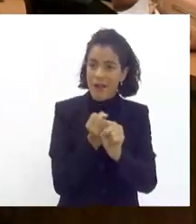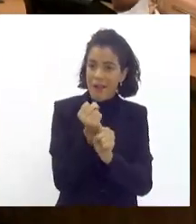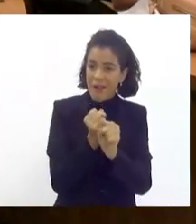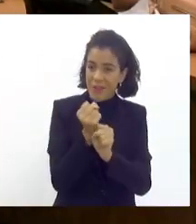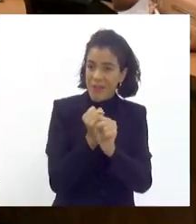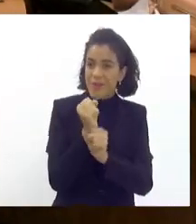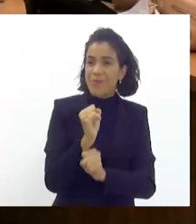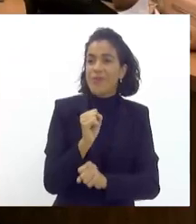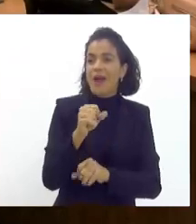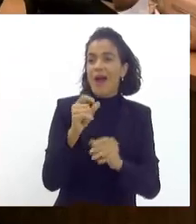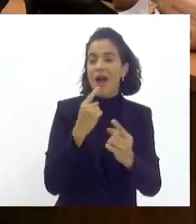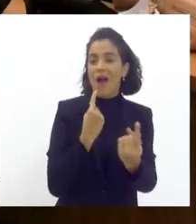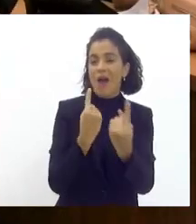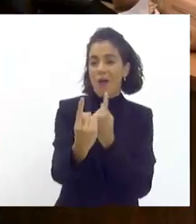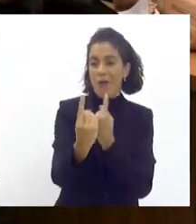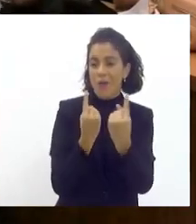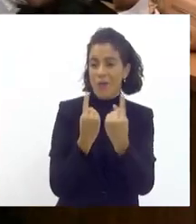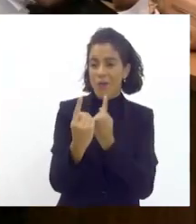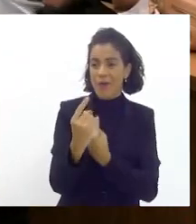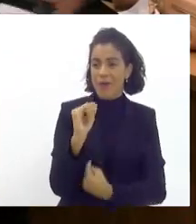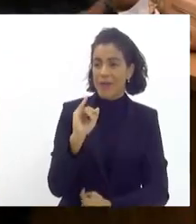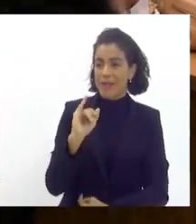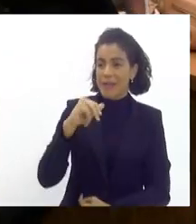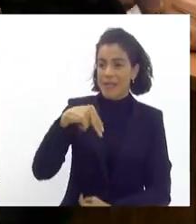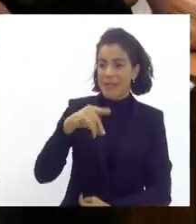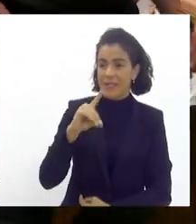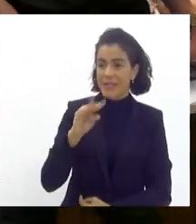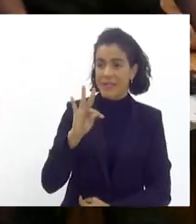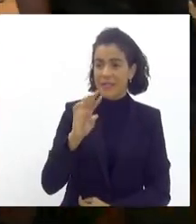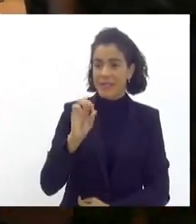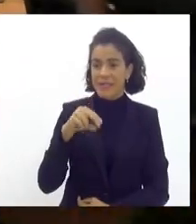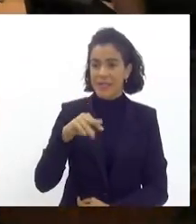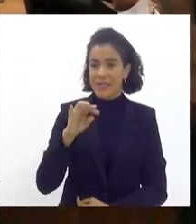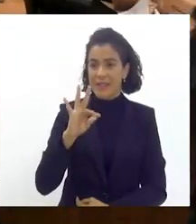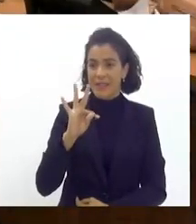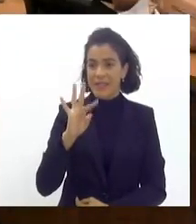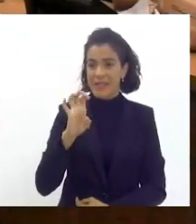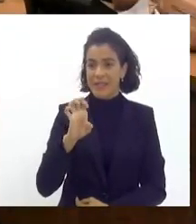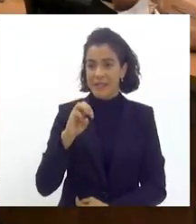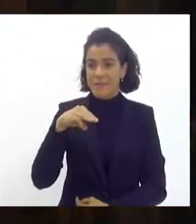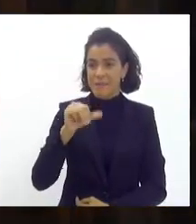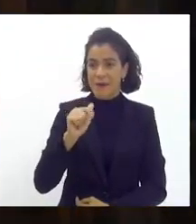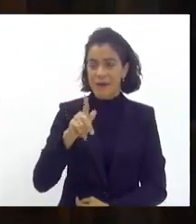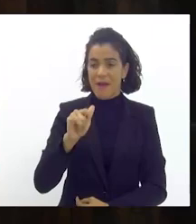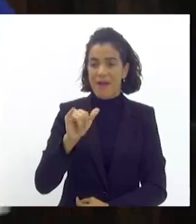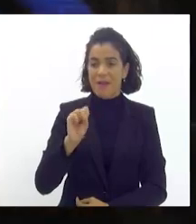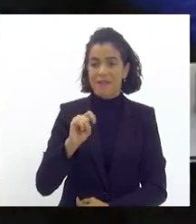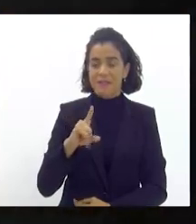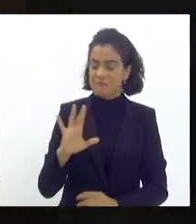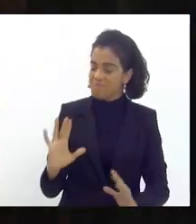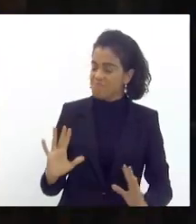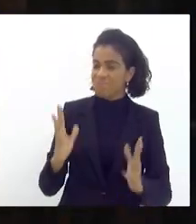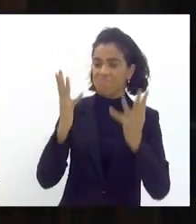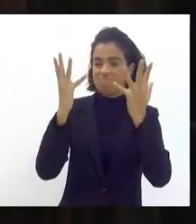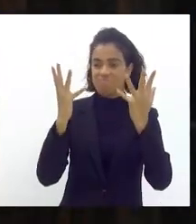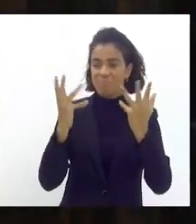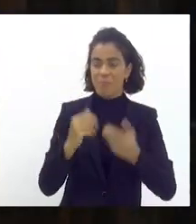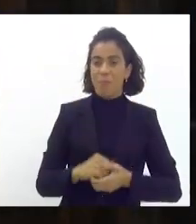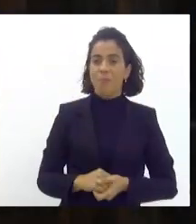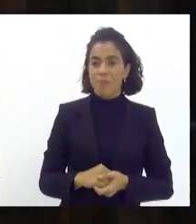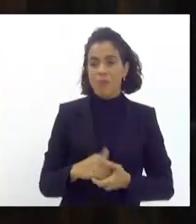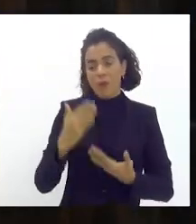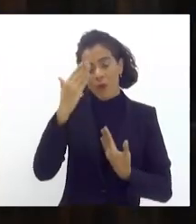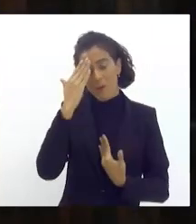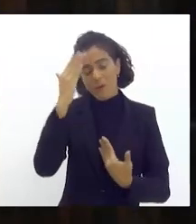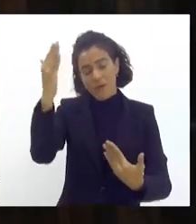deram uma contribuição imensa e sem vocês com certeza aquele grande espetáculo não teria acontecido muito obrigado a polícia